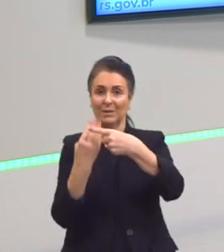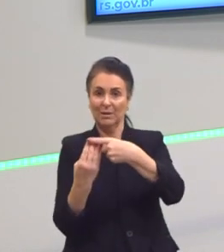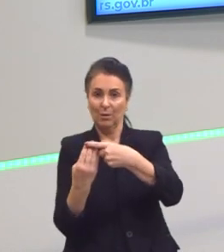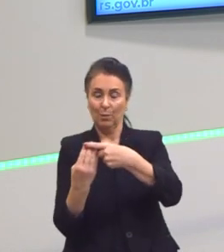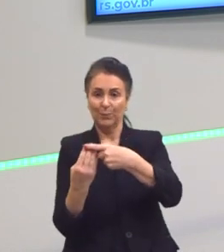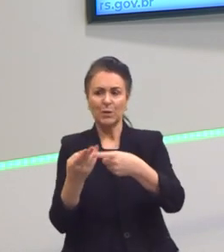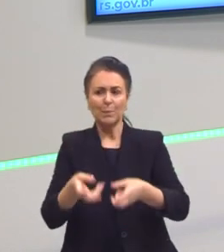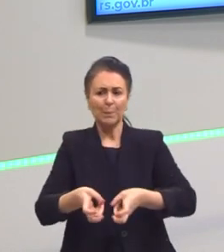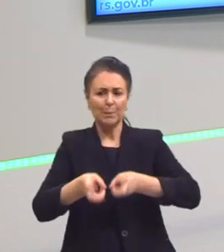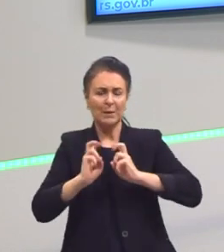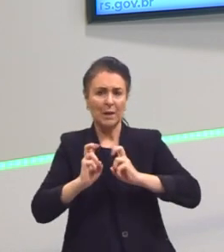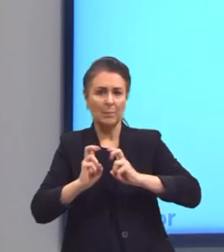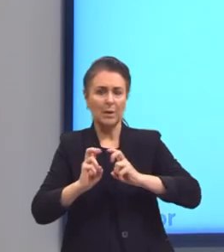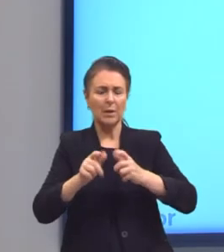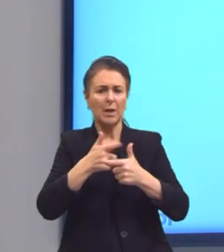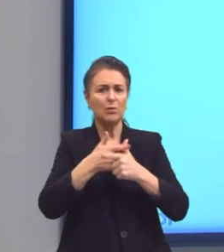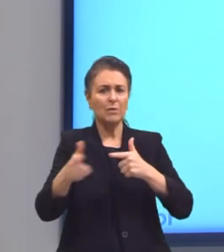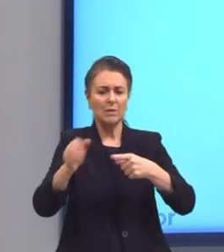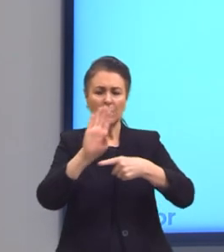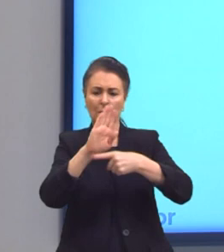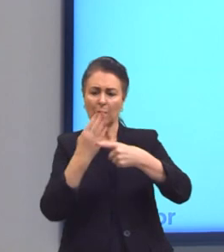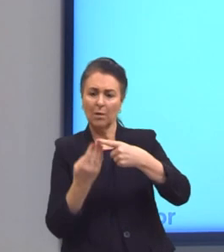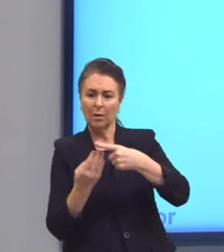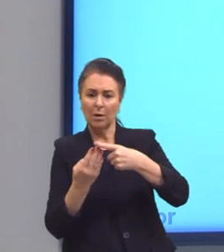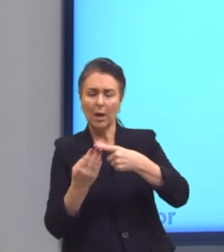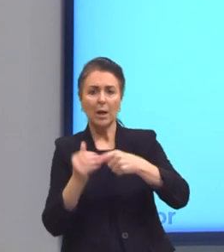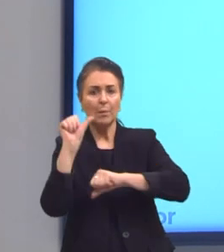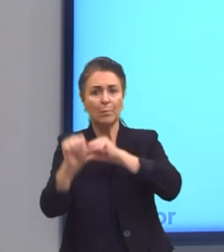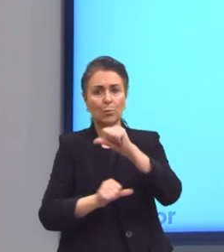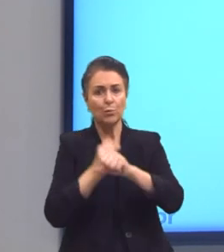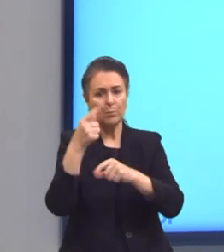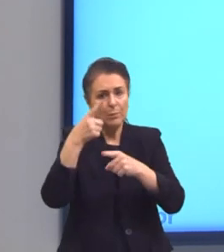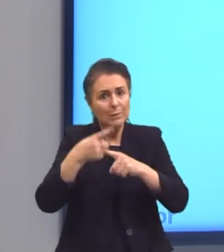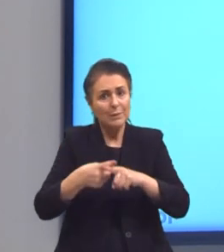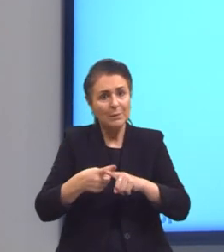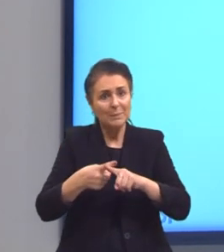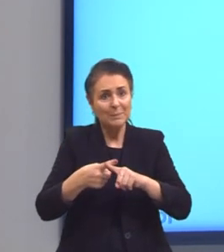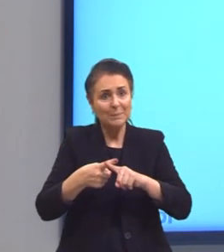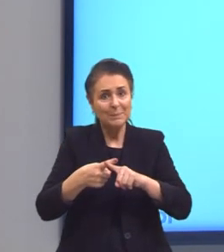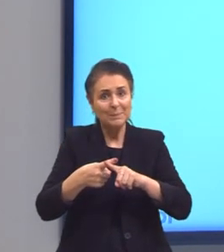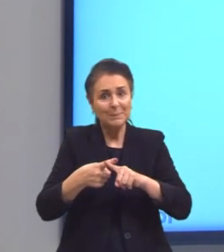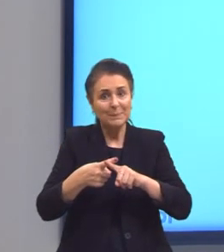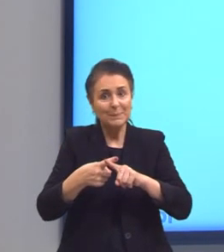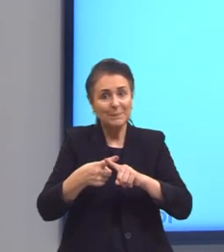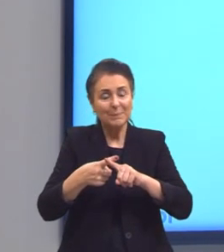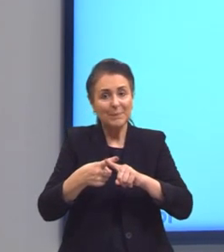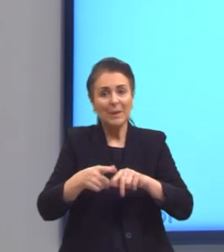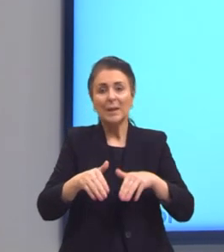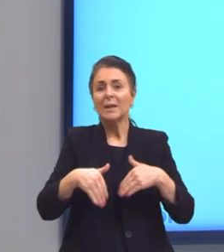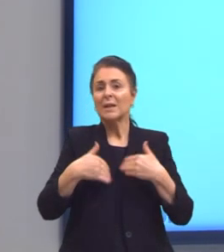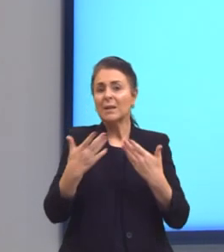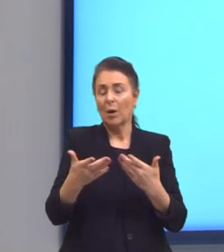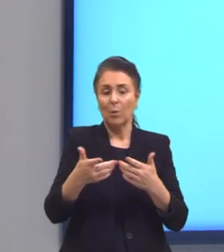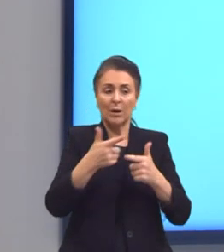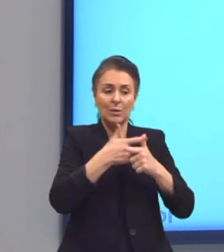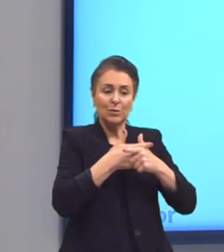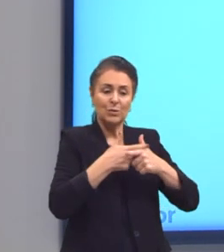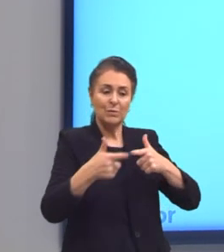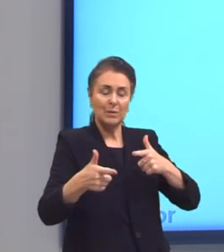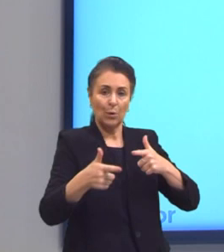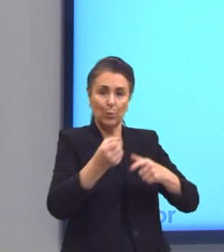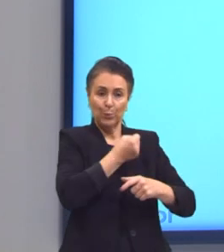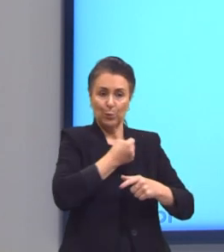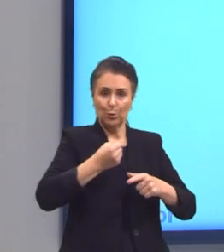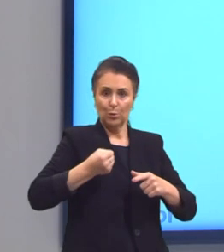divisão entre frações, ela vira uma multiplicação, né? Então, aqui. Fazer a divisão por um